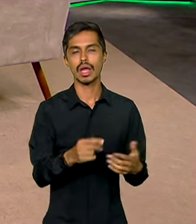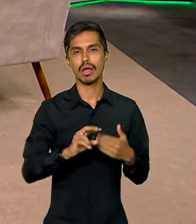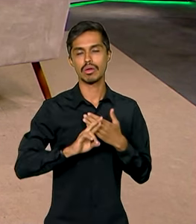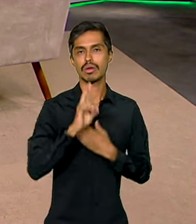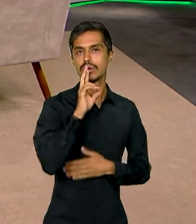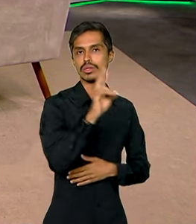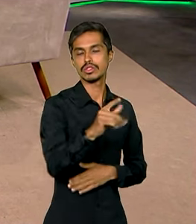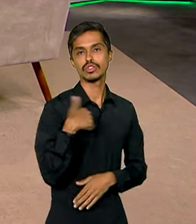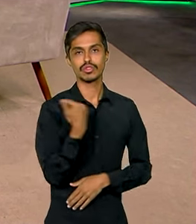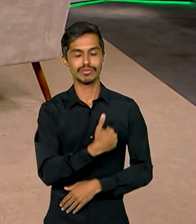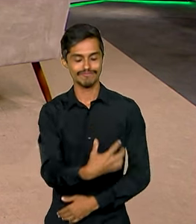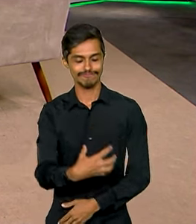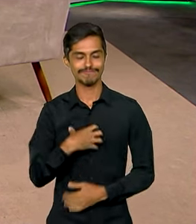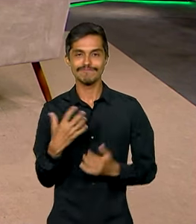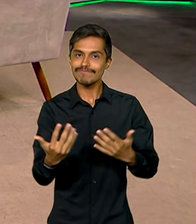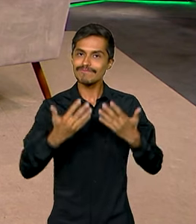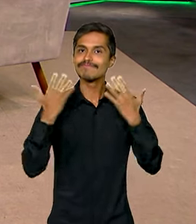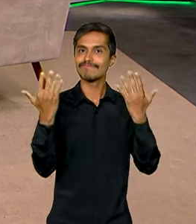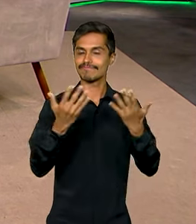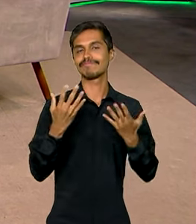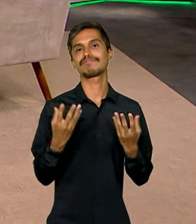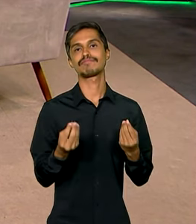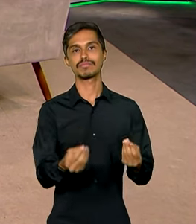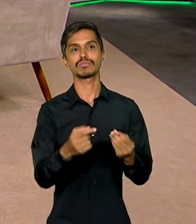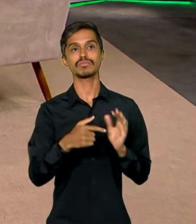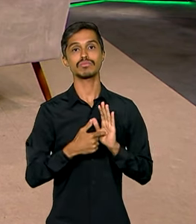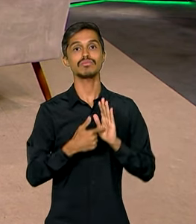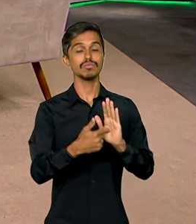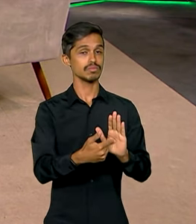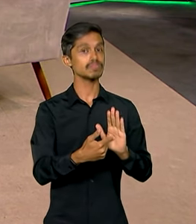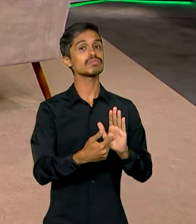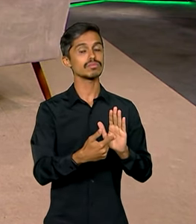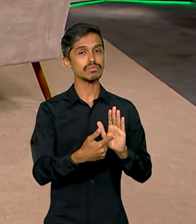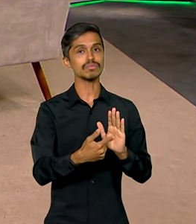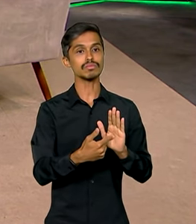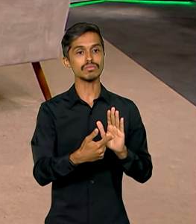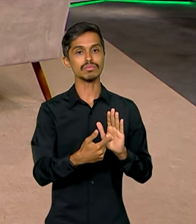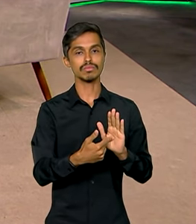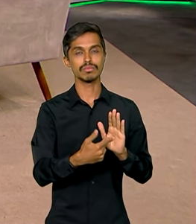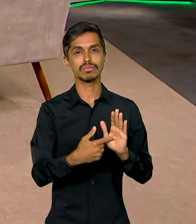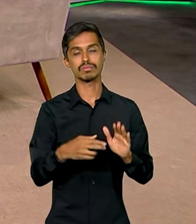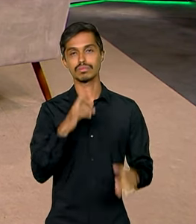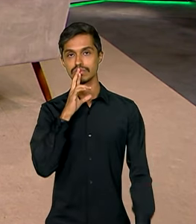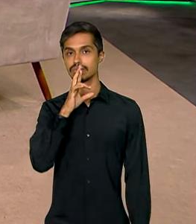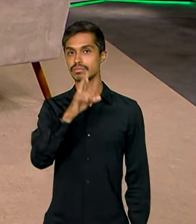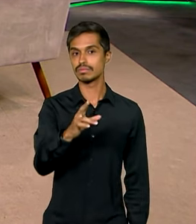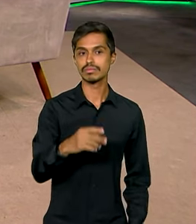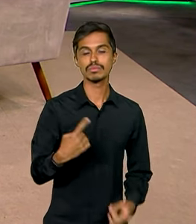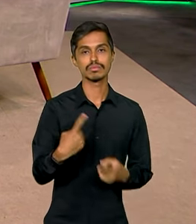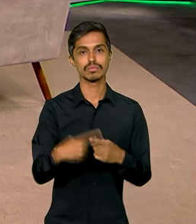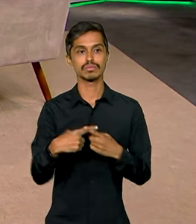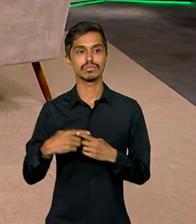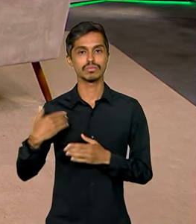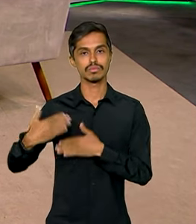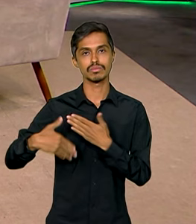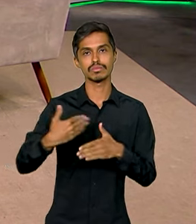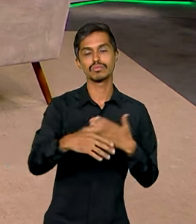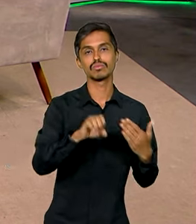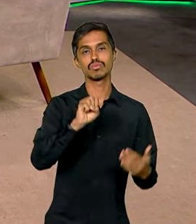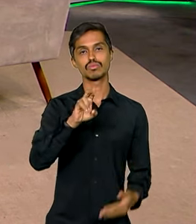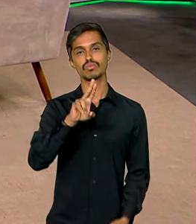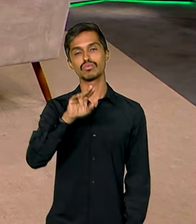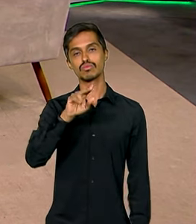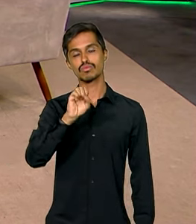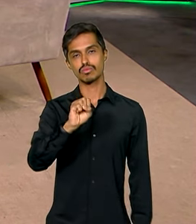resultado nos alegra muito. Ele já é uma sinalização do resultado da construção do SUSP,